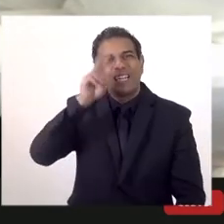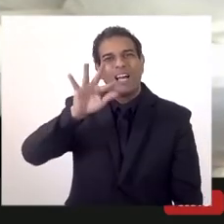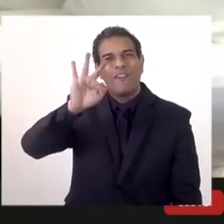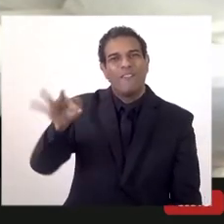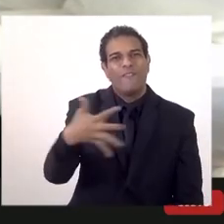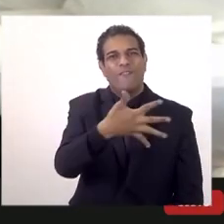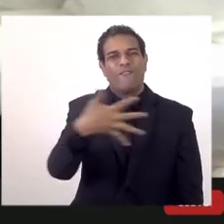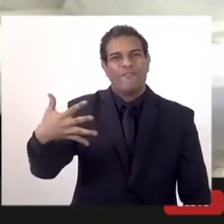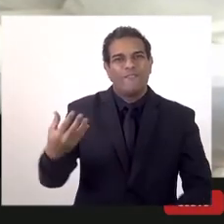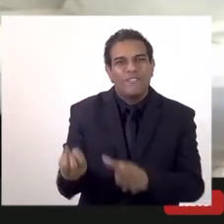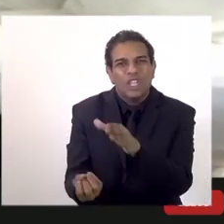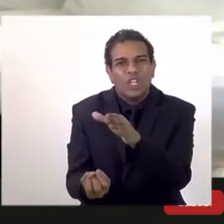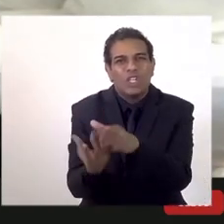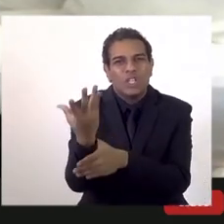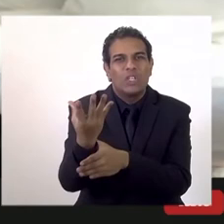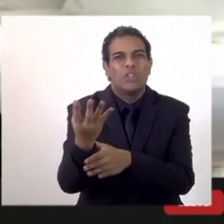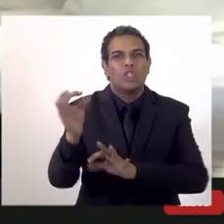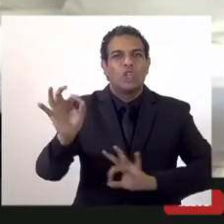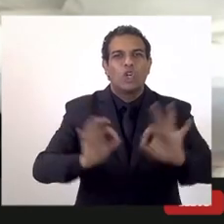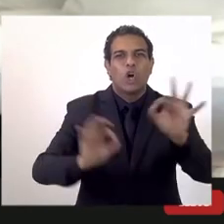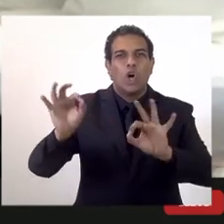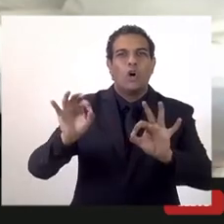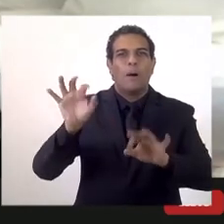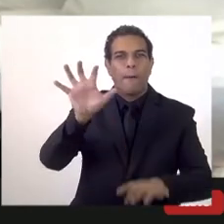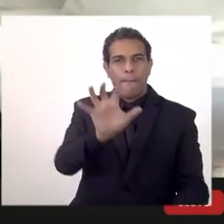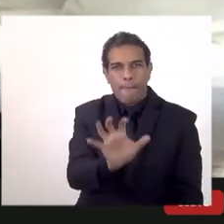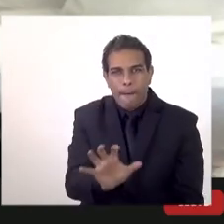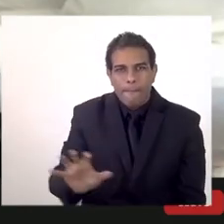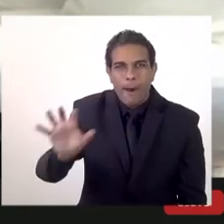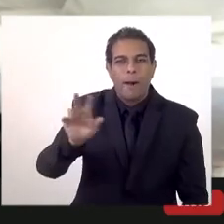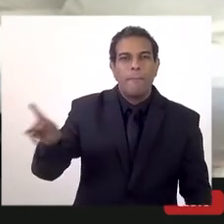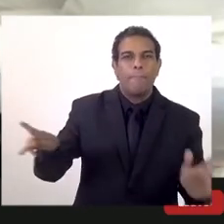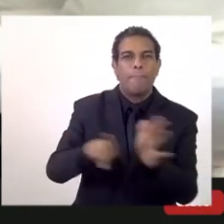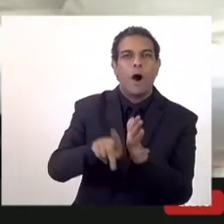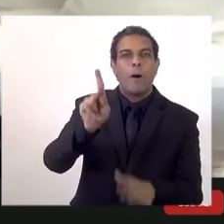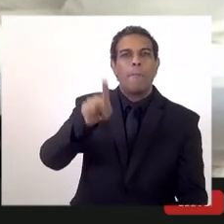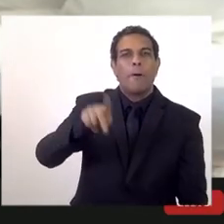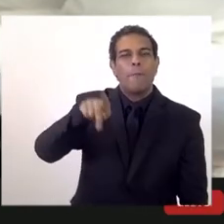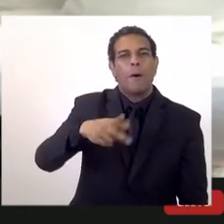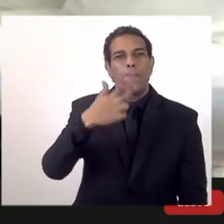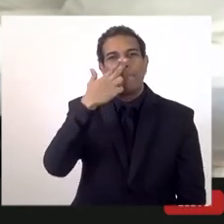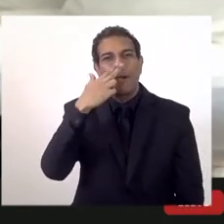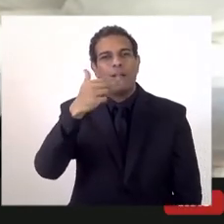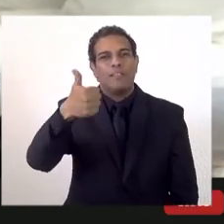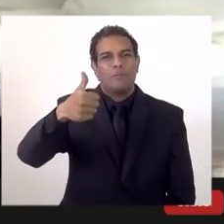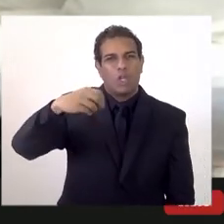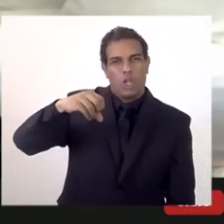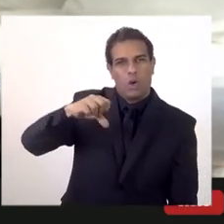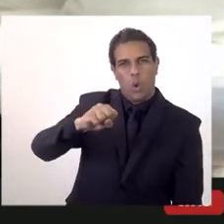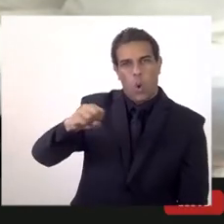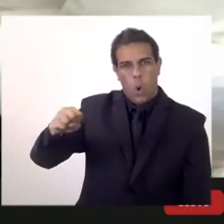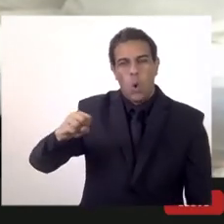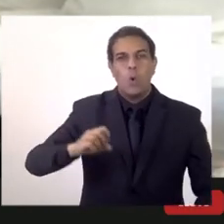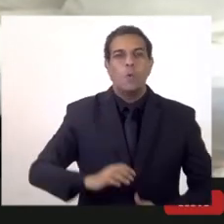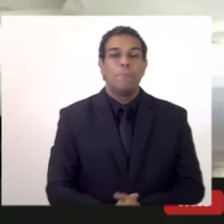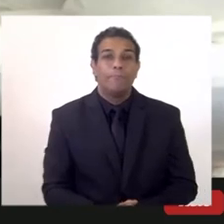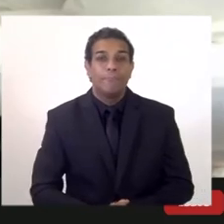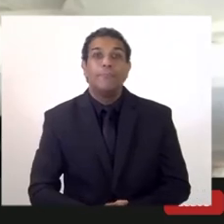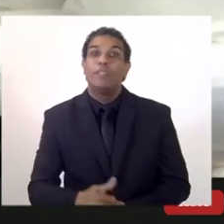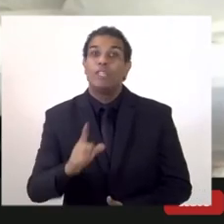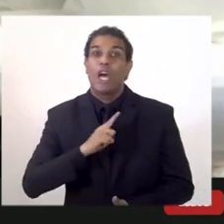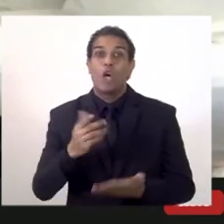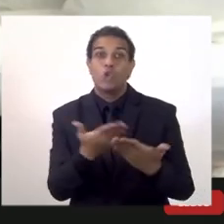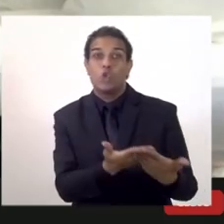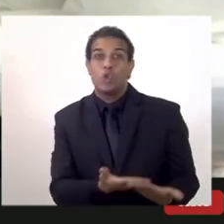fundadoras da Unip Organização Nacional da Indústria do Petróleo em 98 a PUC fez um estudo